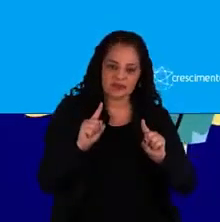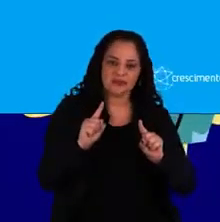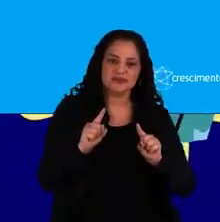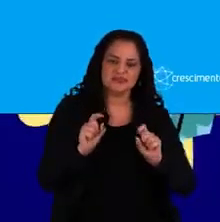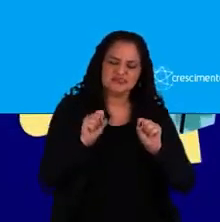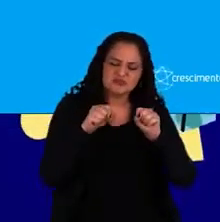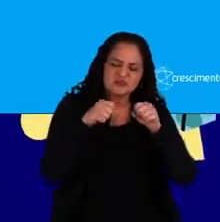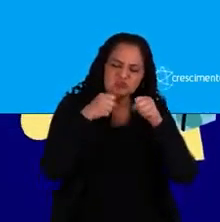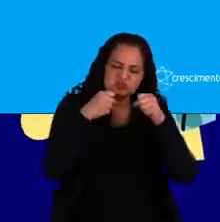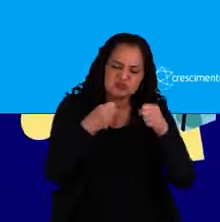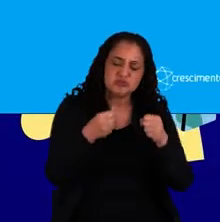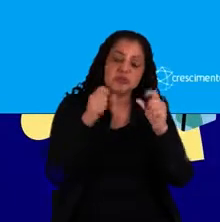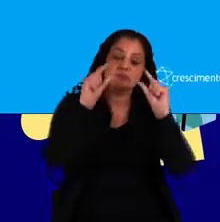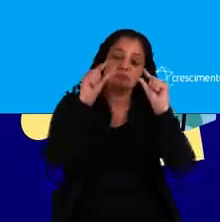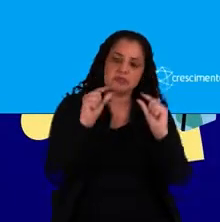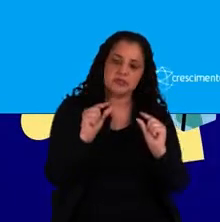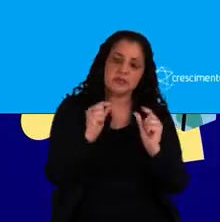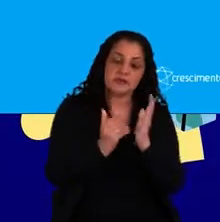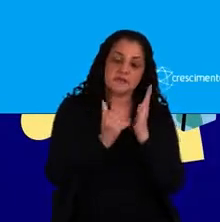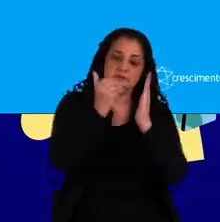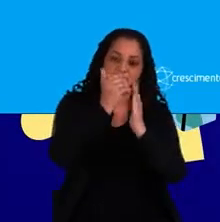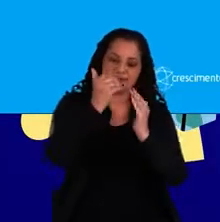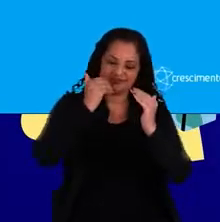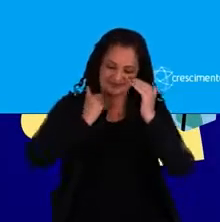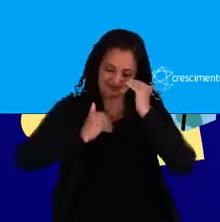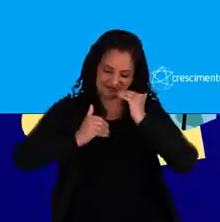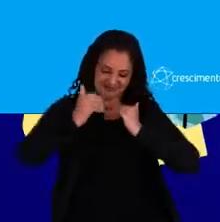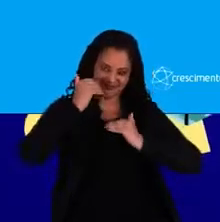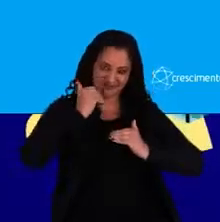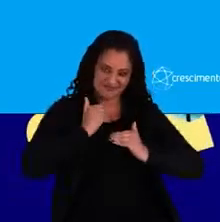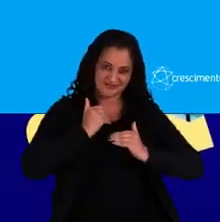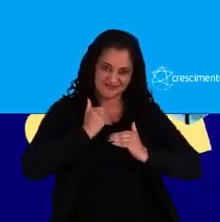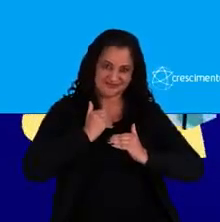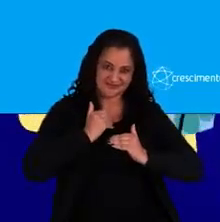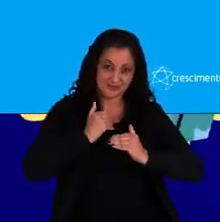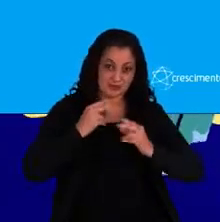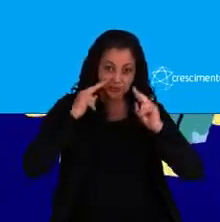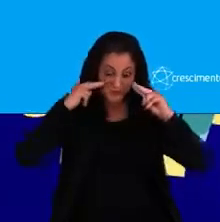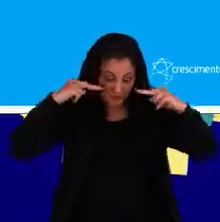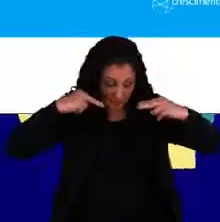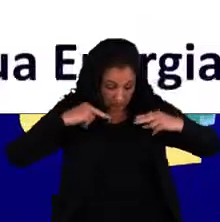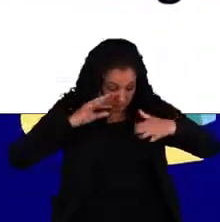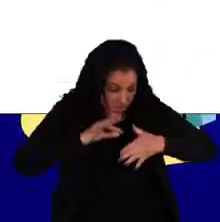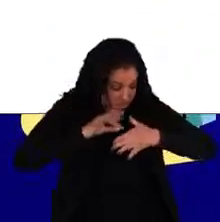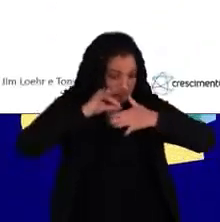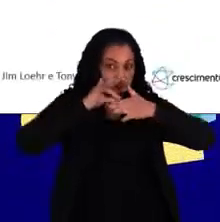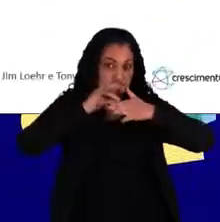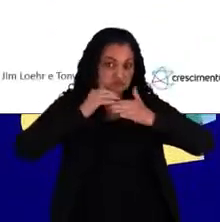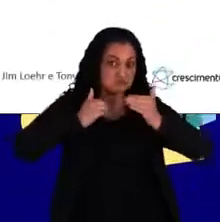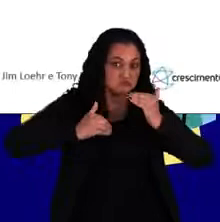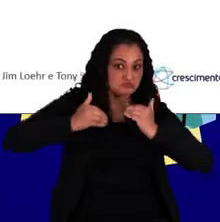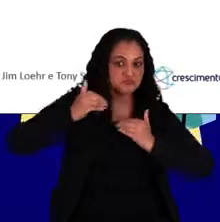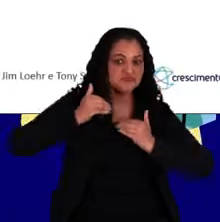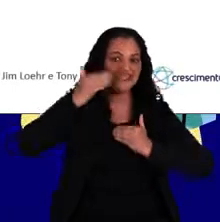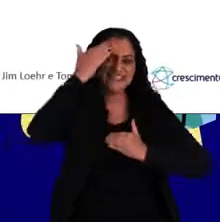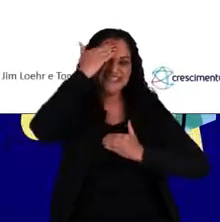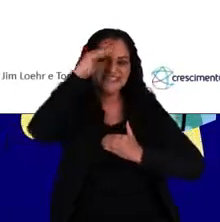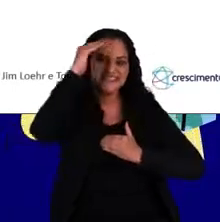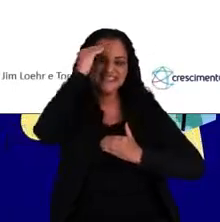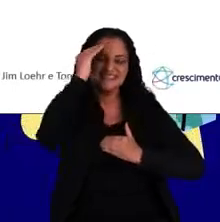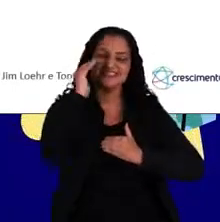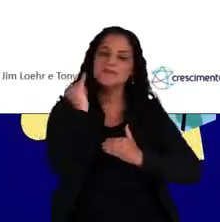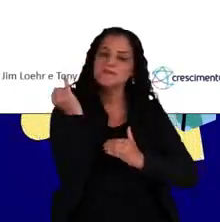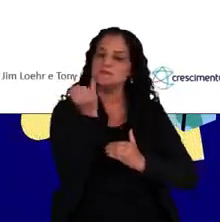esforço e maior autocuidado. Então, dentro da autoliderança, nós entendemos muito